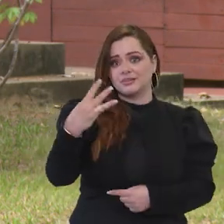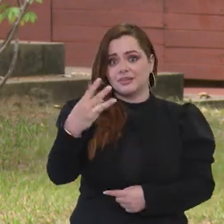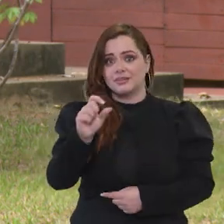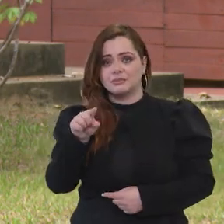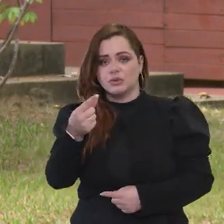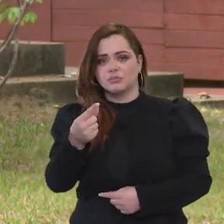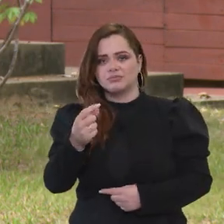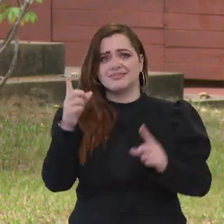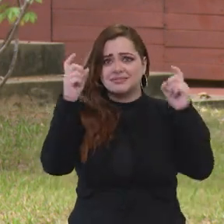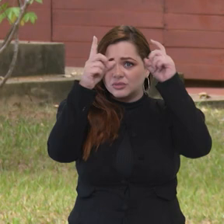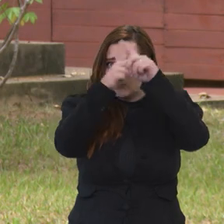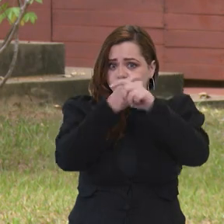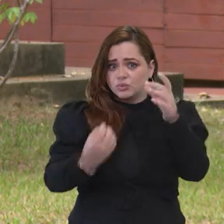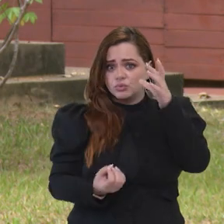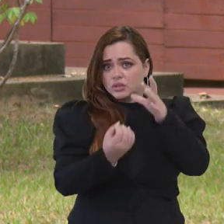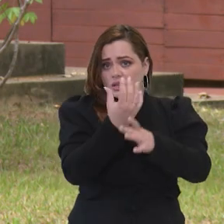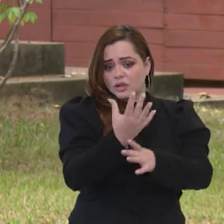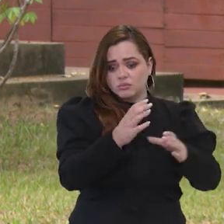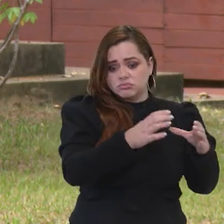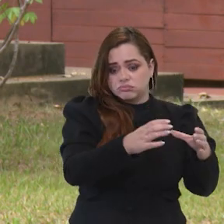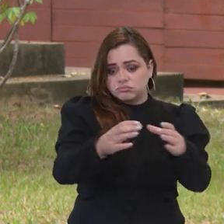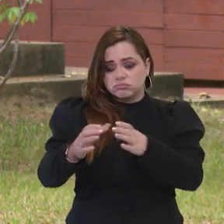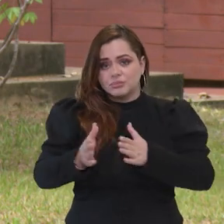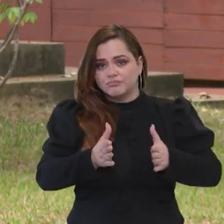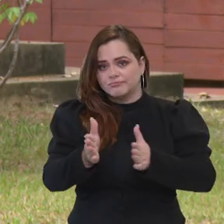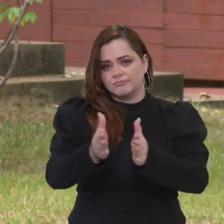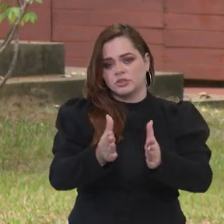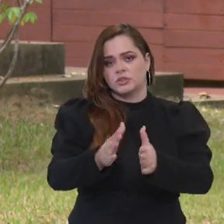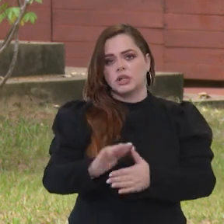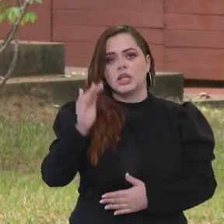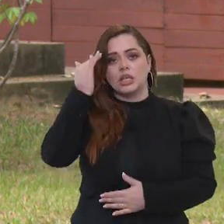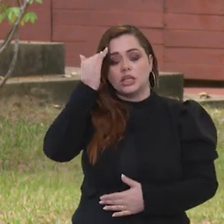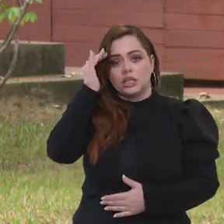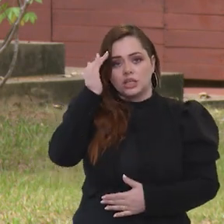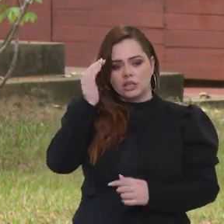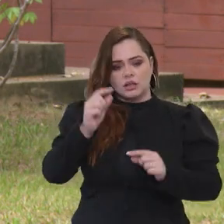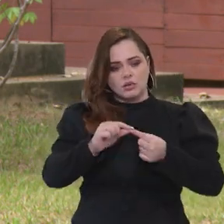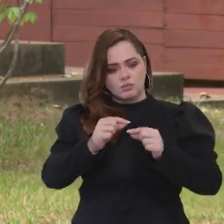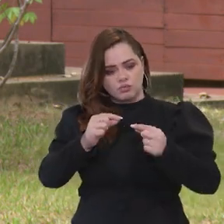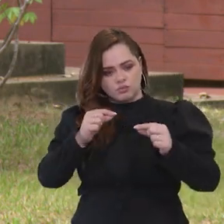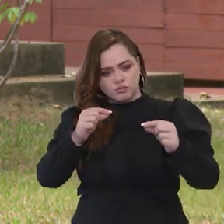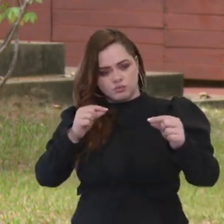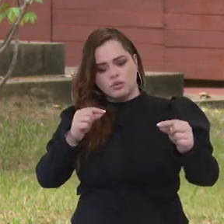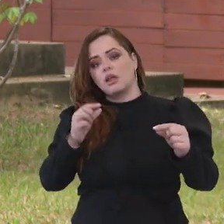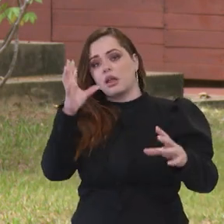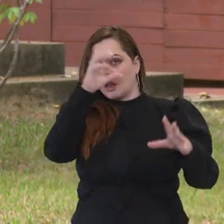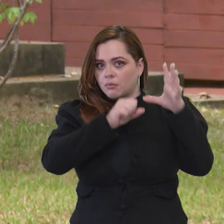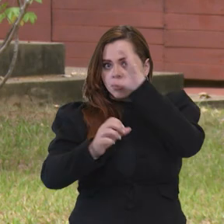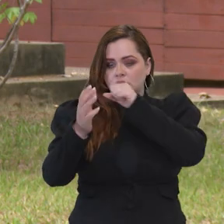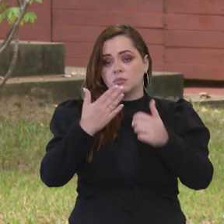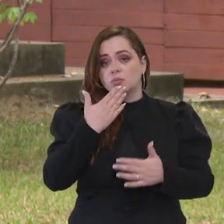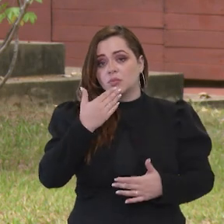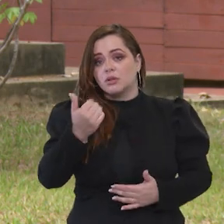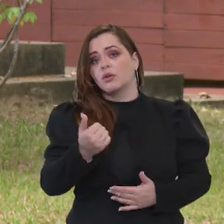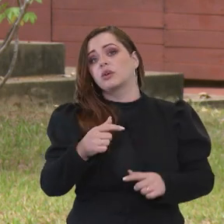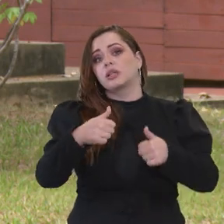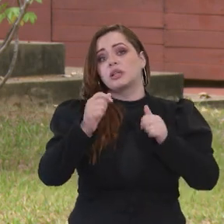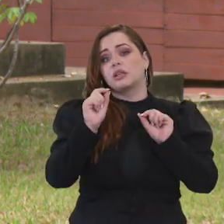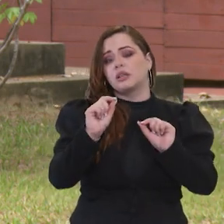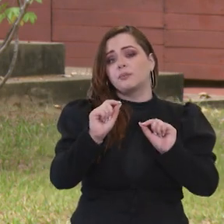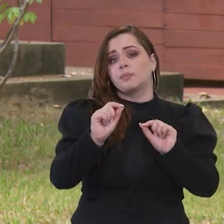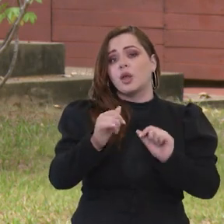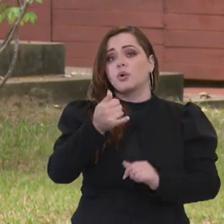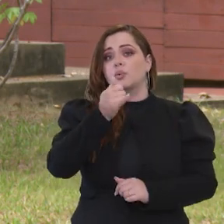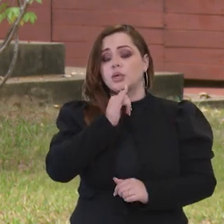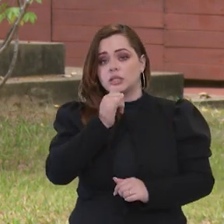era difícil você criar um sentido de unidade. E se entendeu, ao longo dessa curva de aprendizado, que os